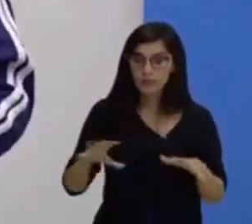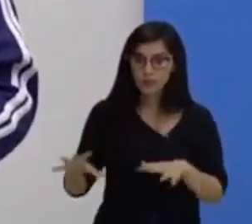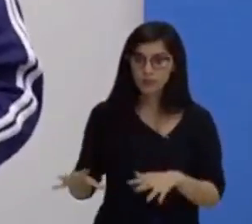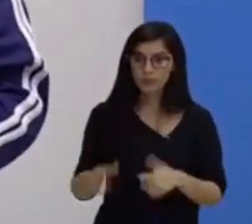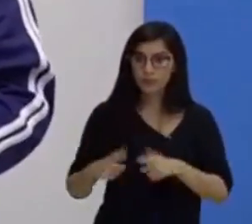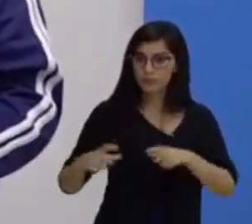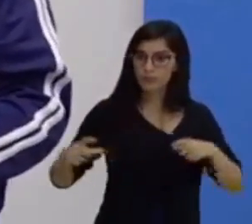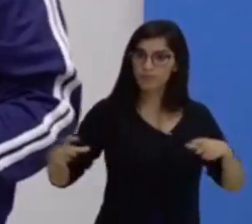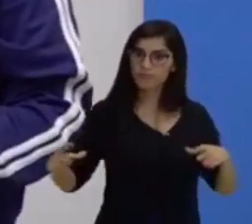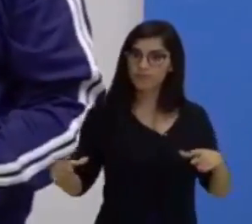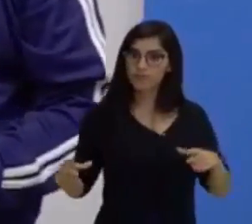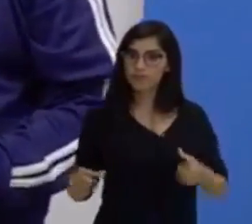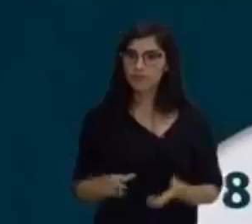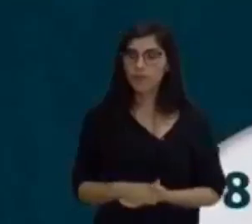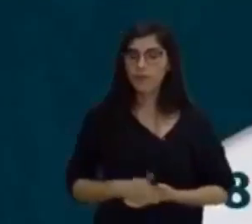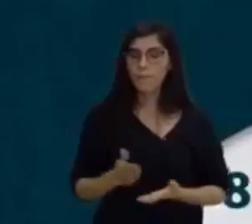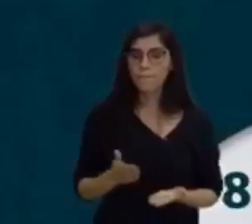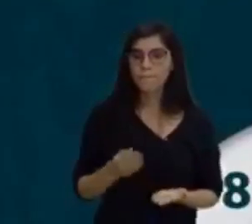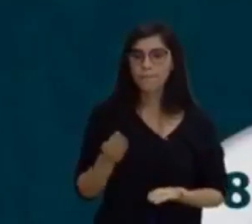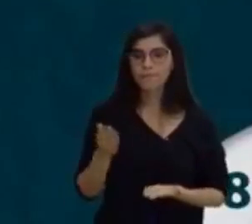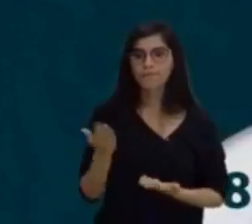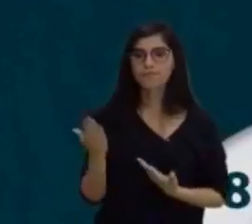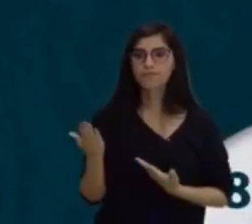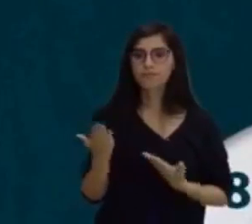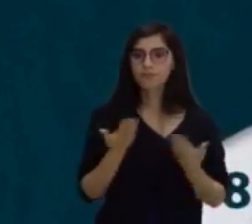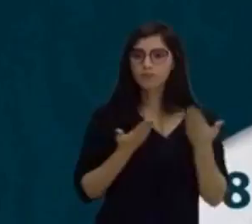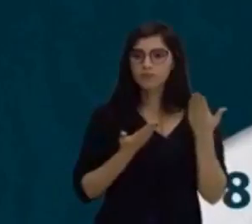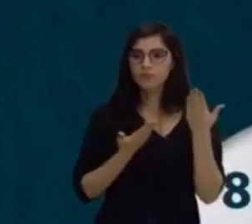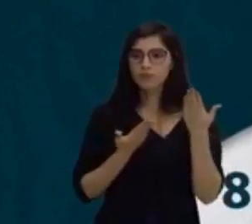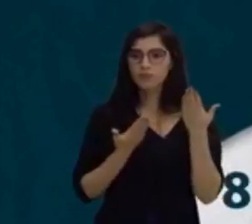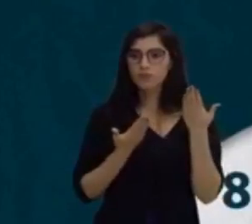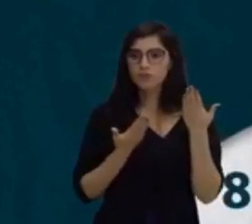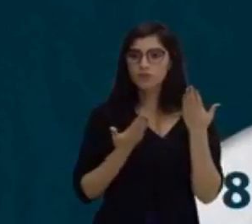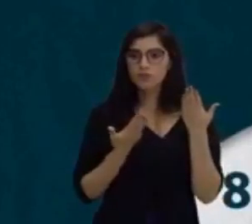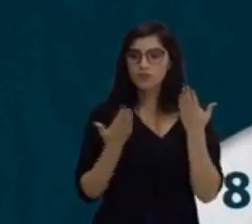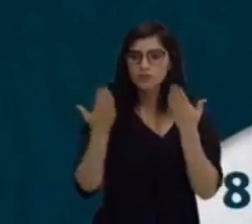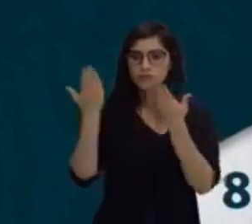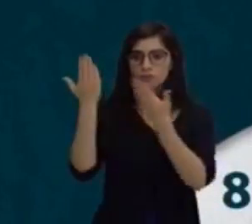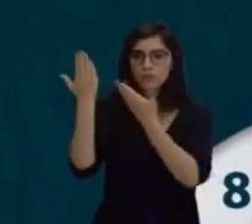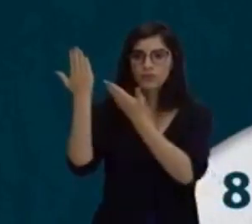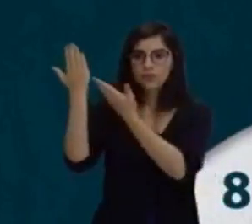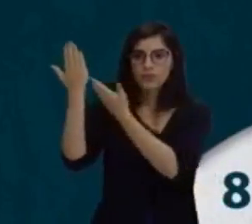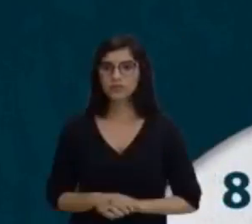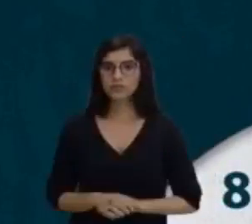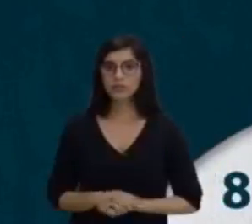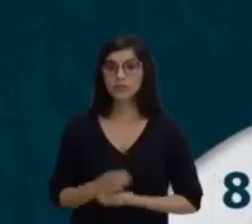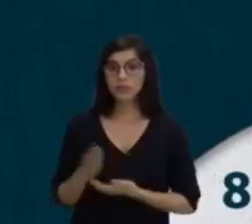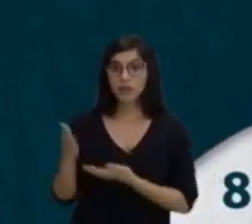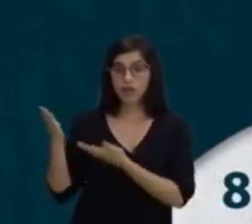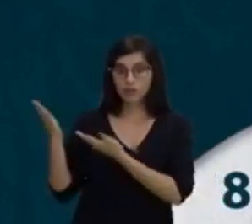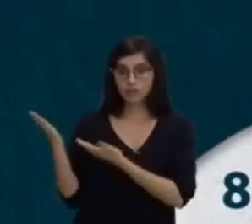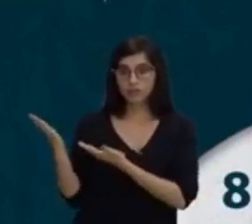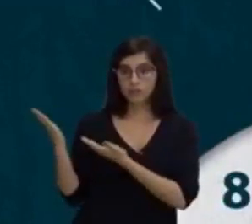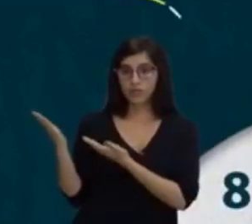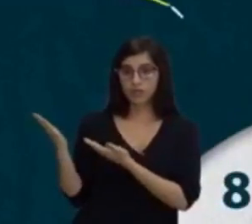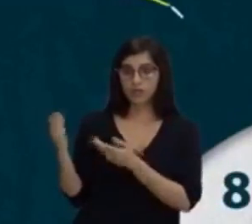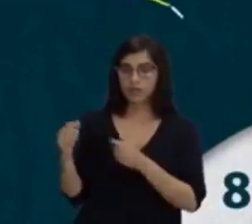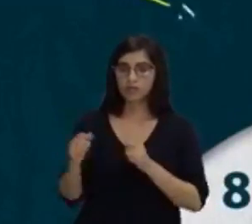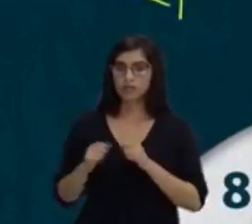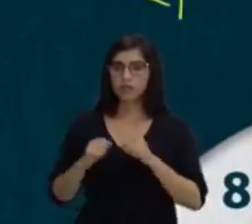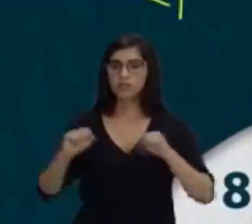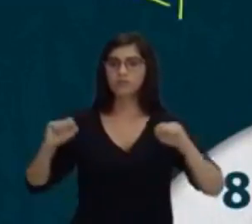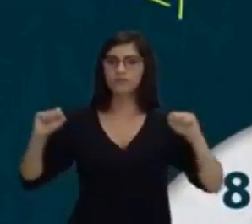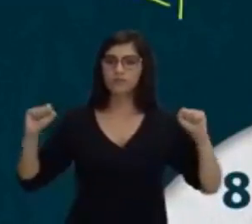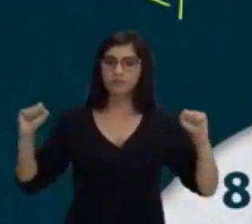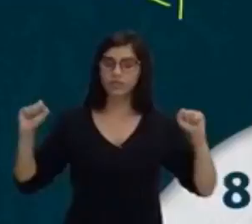Dá uma olhadinha lá na tela novamente. Dá uma olhadinha aí nessa cartela e você olha para esta figura que está aqui alongando.